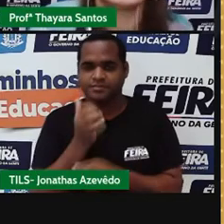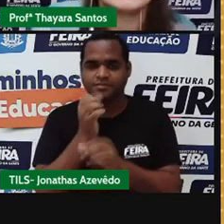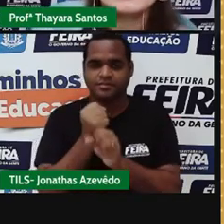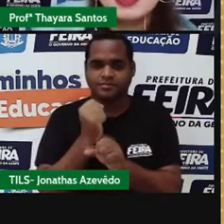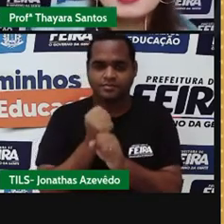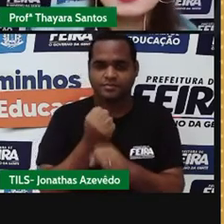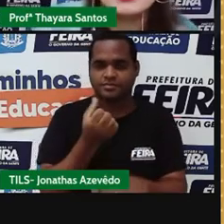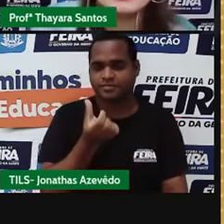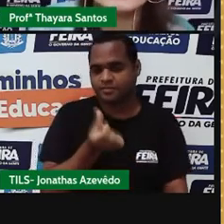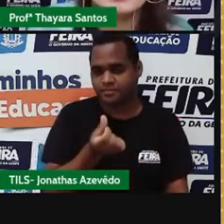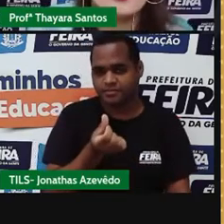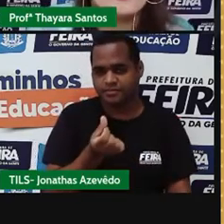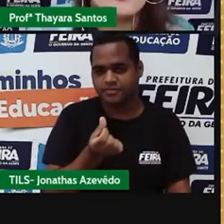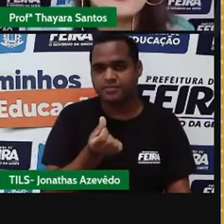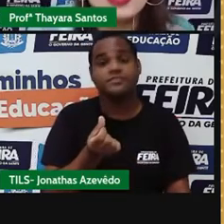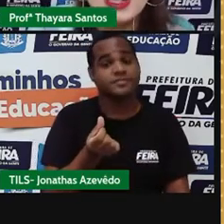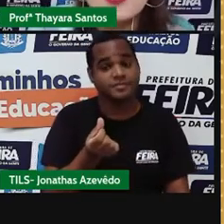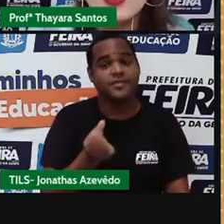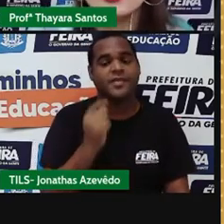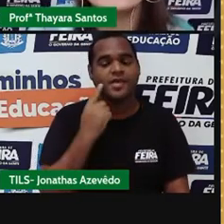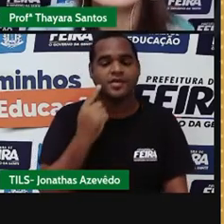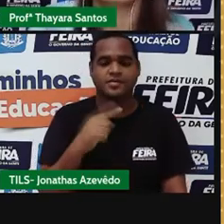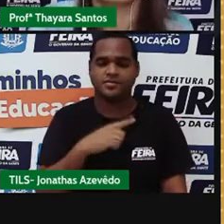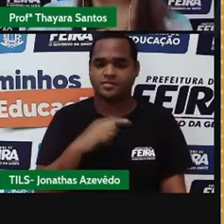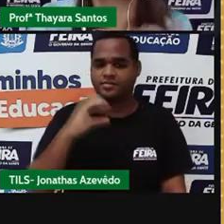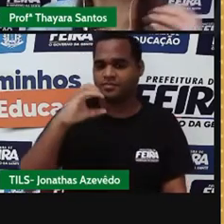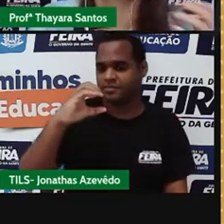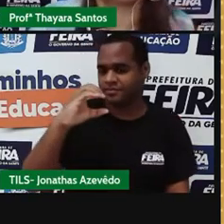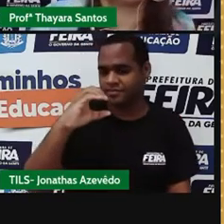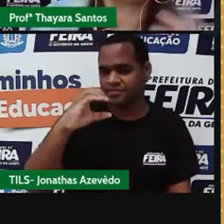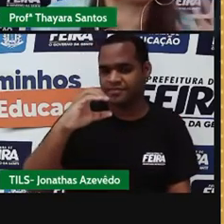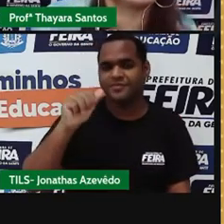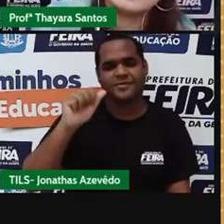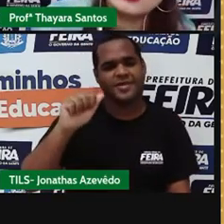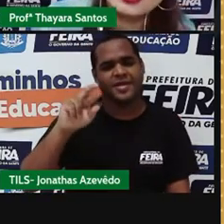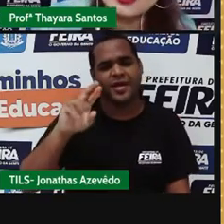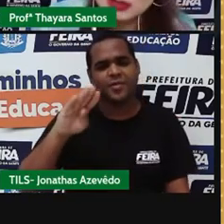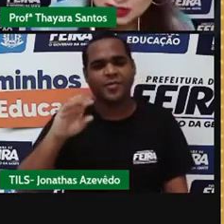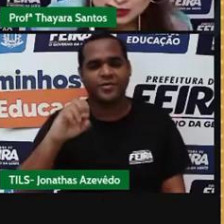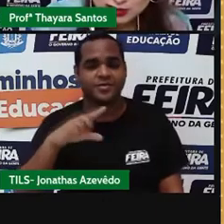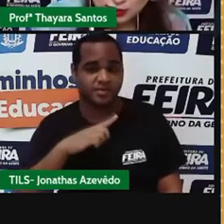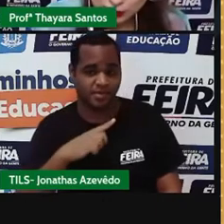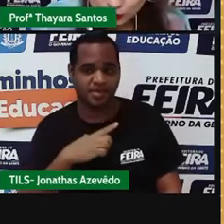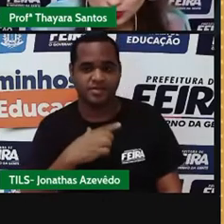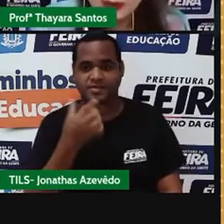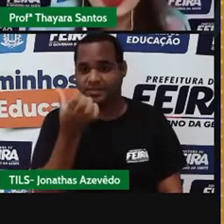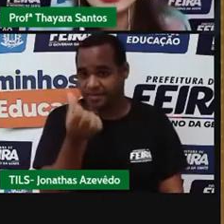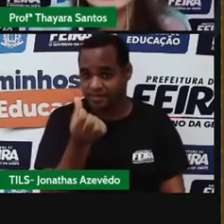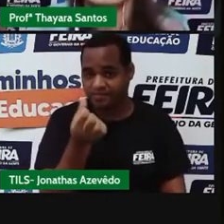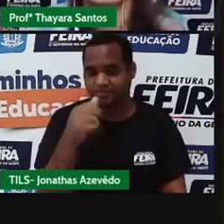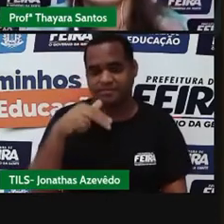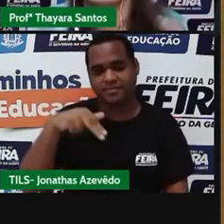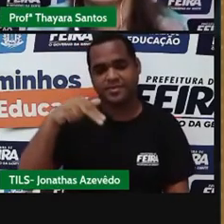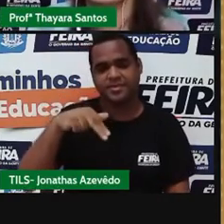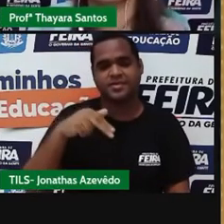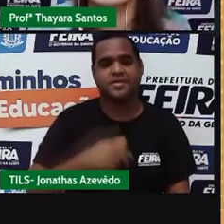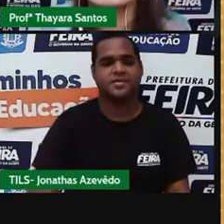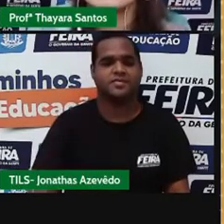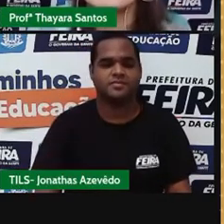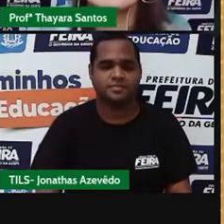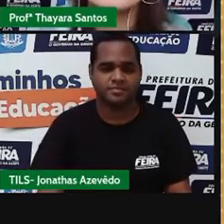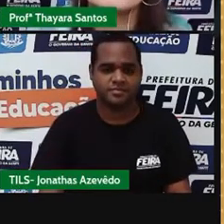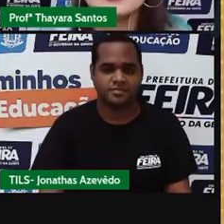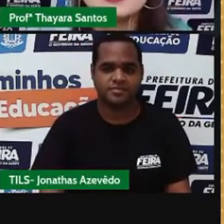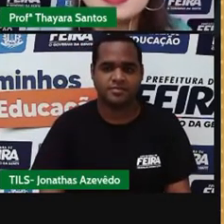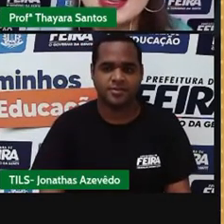gente sabe que é 6. Então, o carbono vai ter 6 nêutrons lá no seu núcleo. Agora, vamos para outro